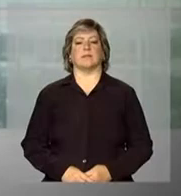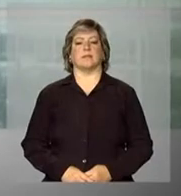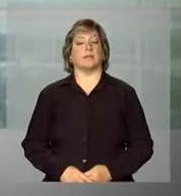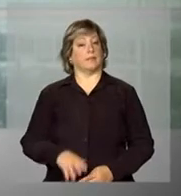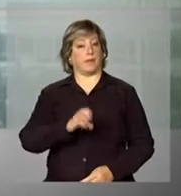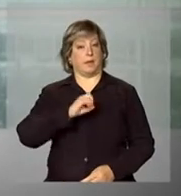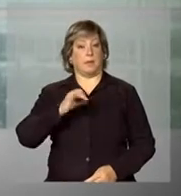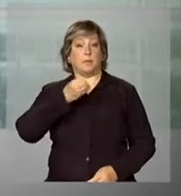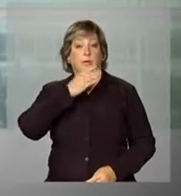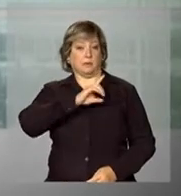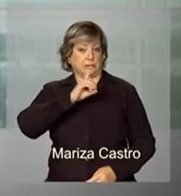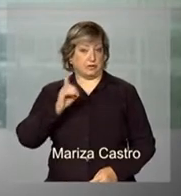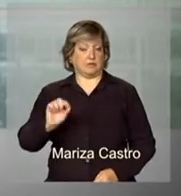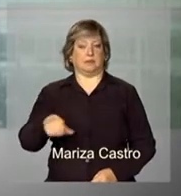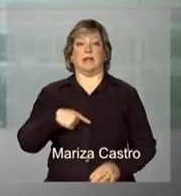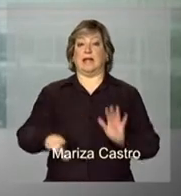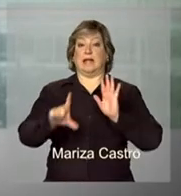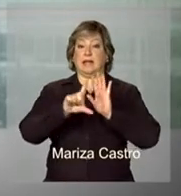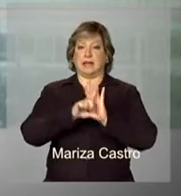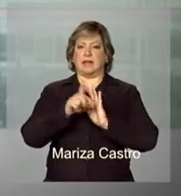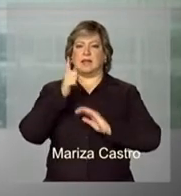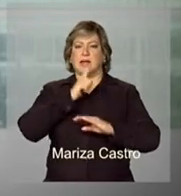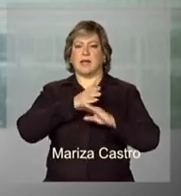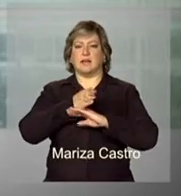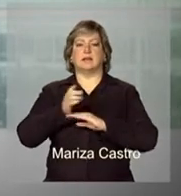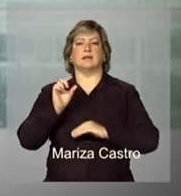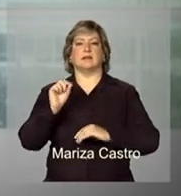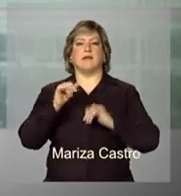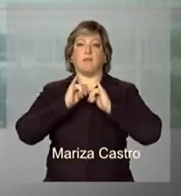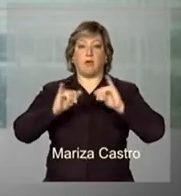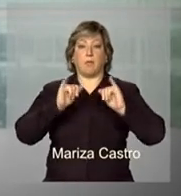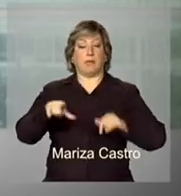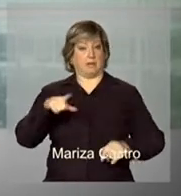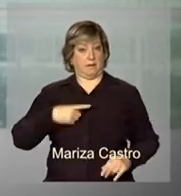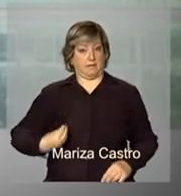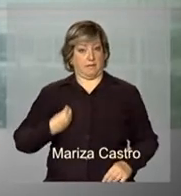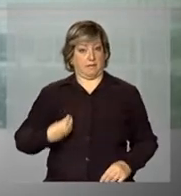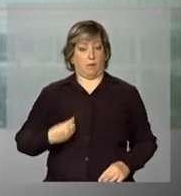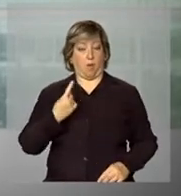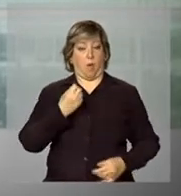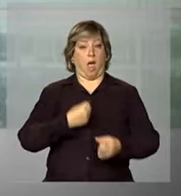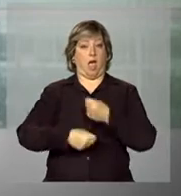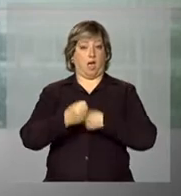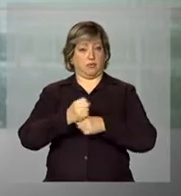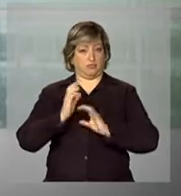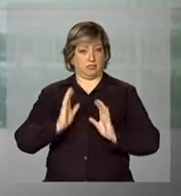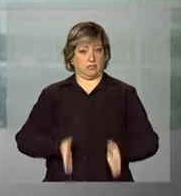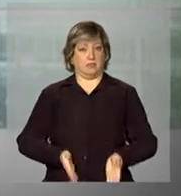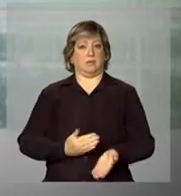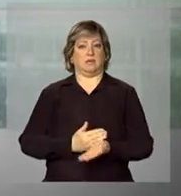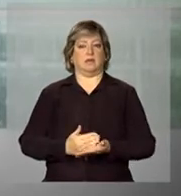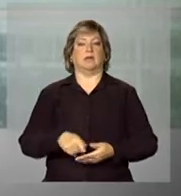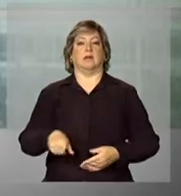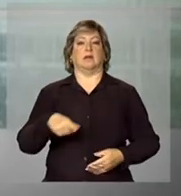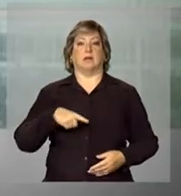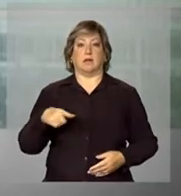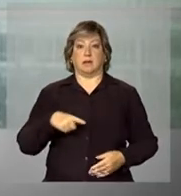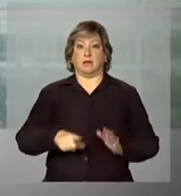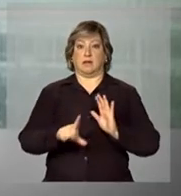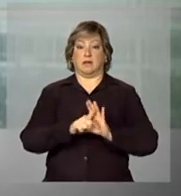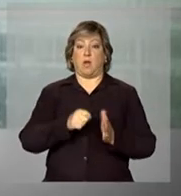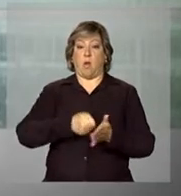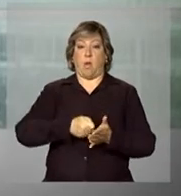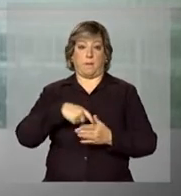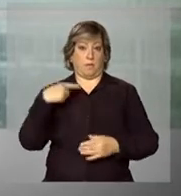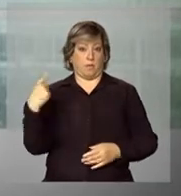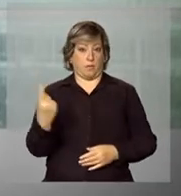Olá, bom dia. A lei de acesso à informação está em vigor há um ano. A legislação obriga órgãos públicos a